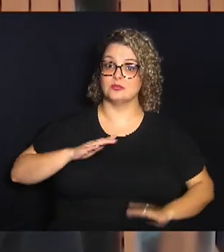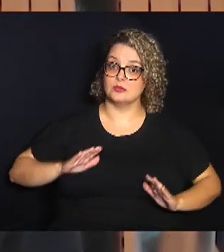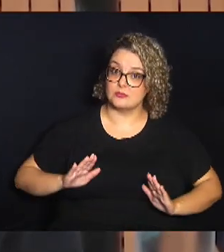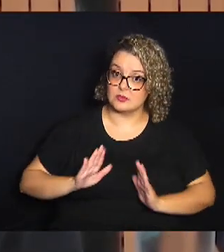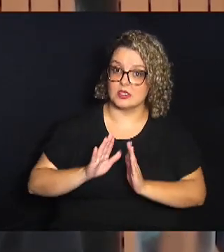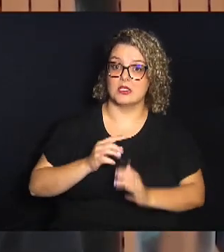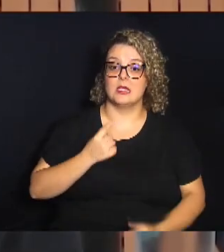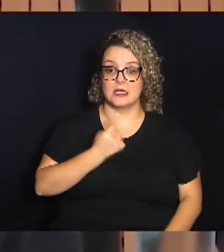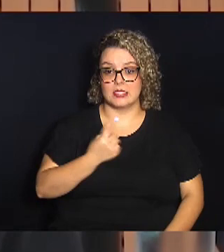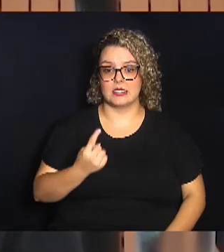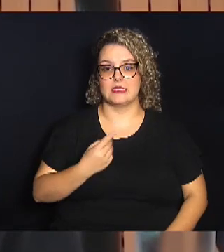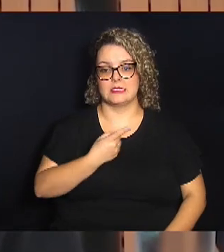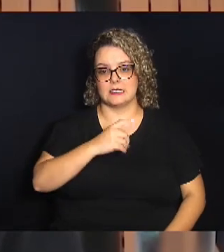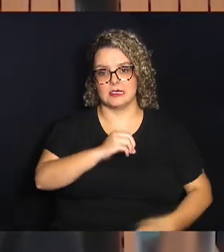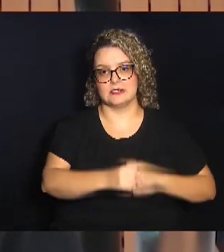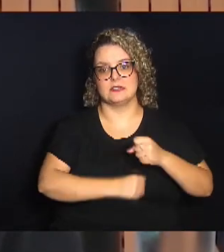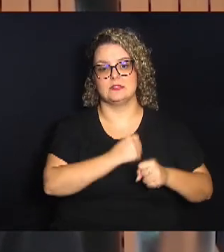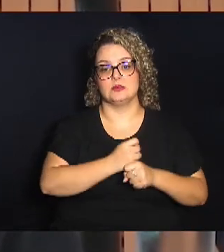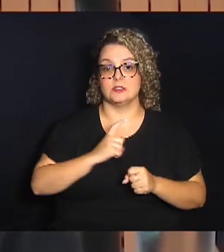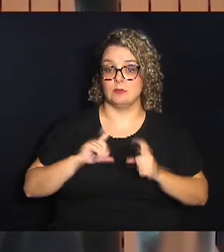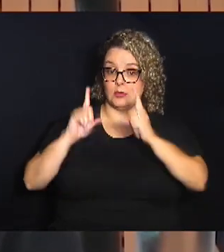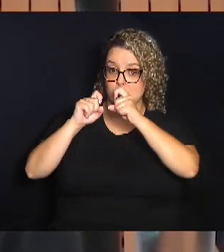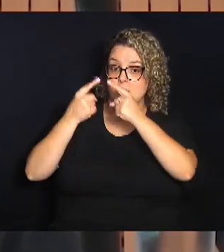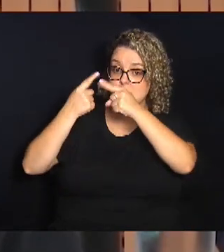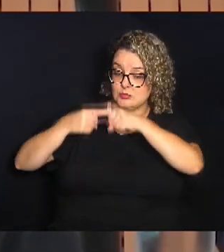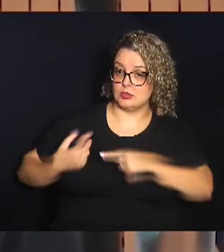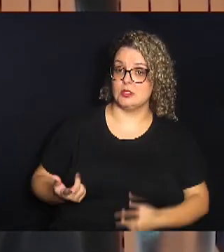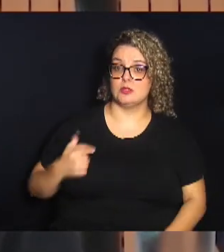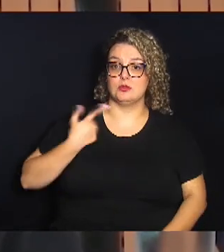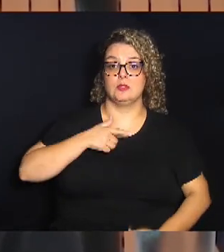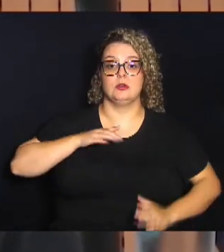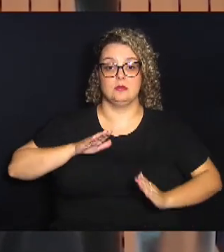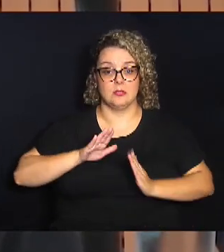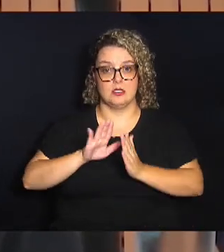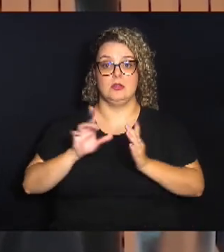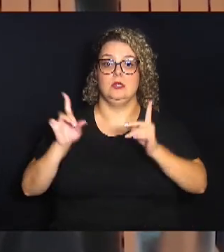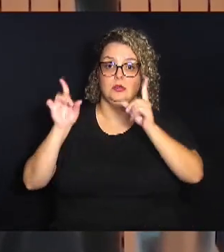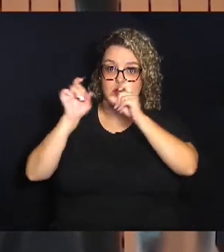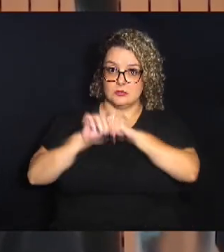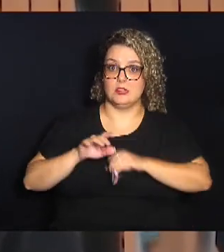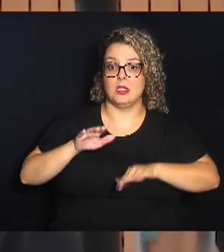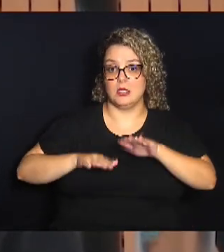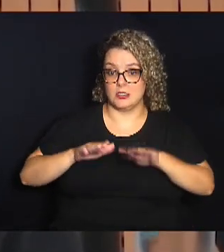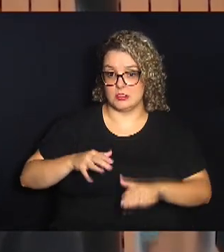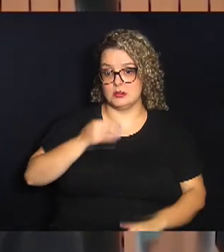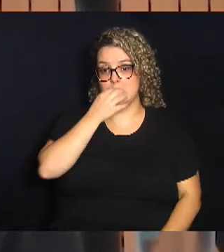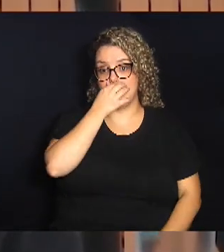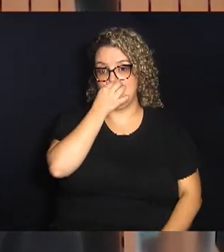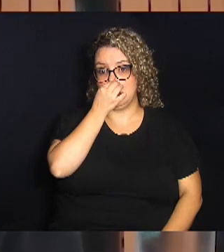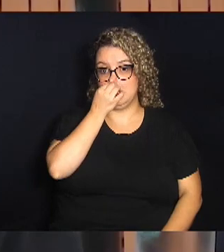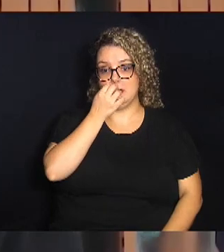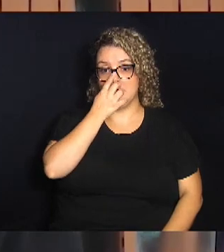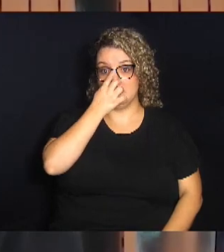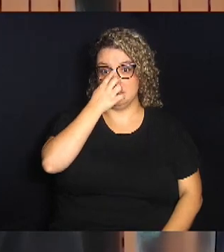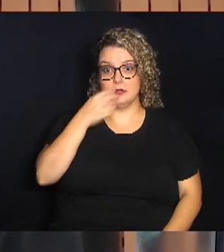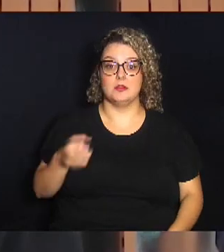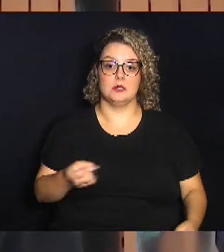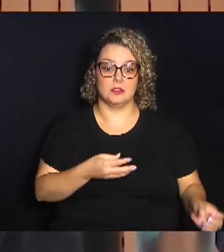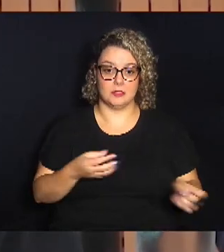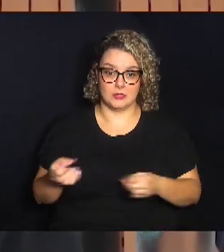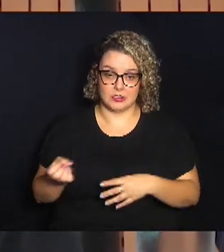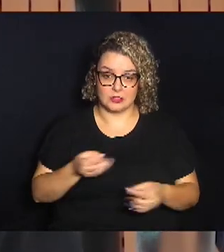década teve os seus desafios, nós enfrentamos esses desafios, muitas vezes tendo que inovar,